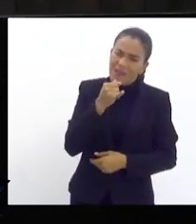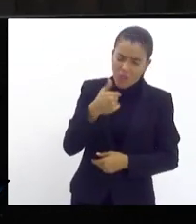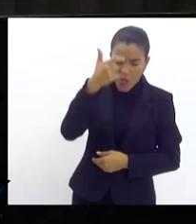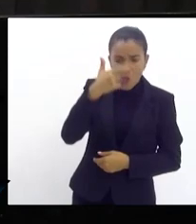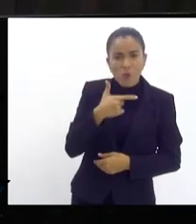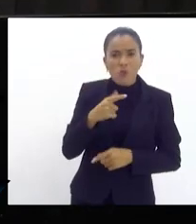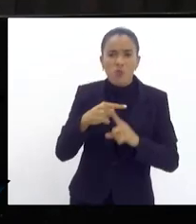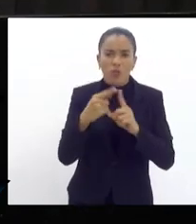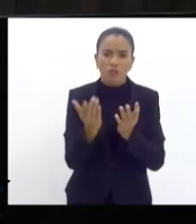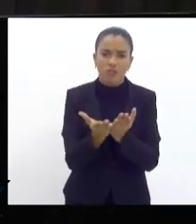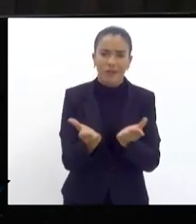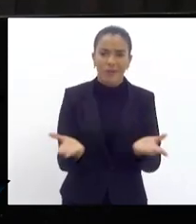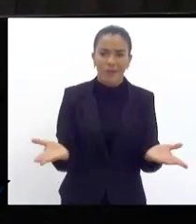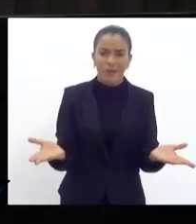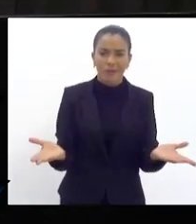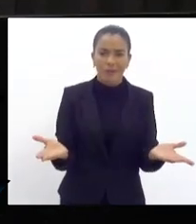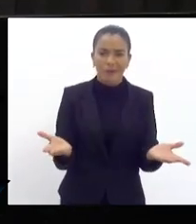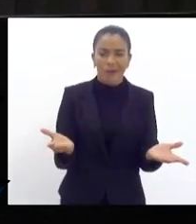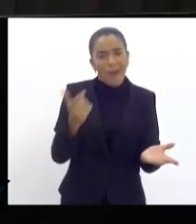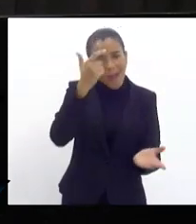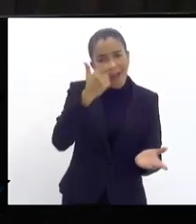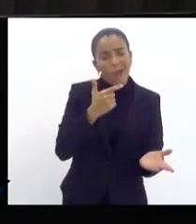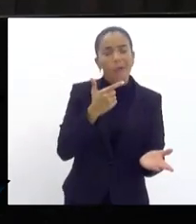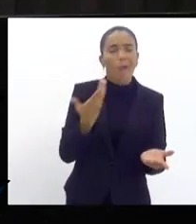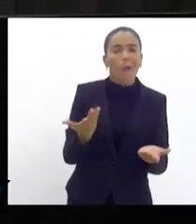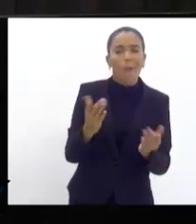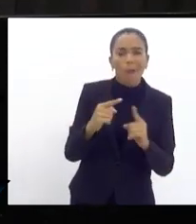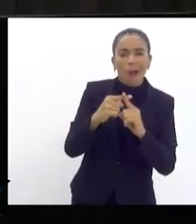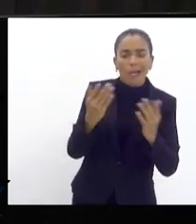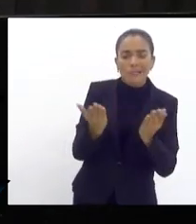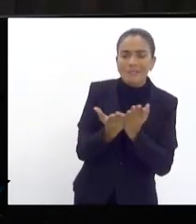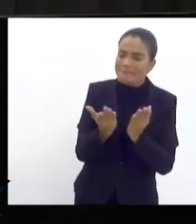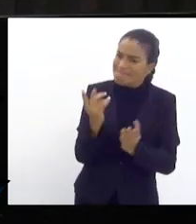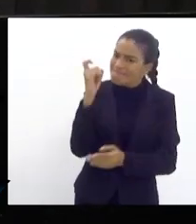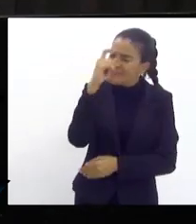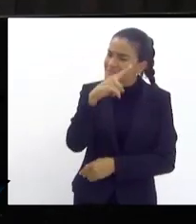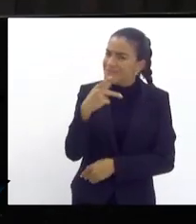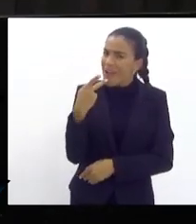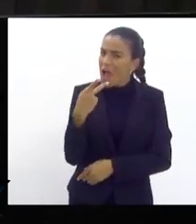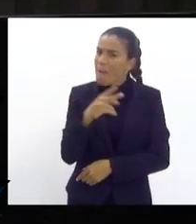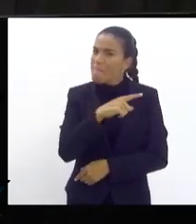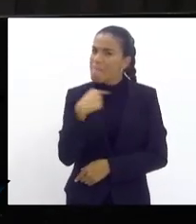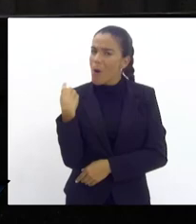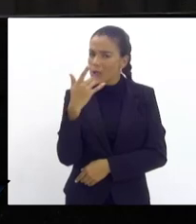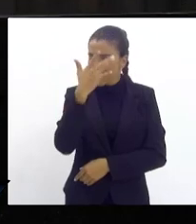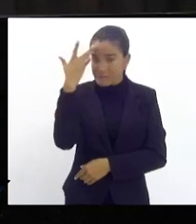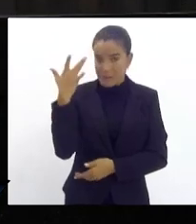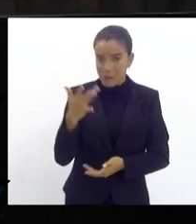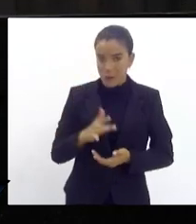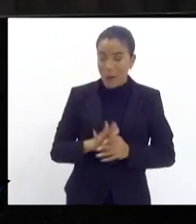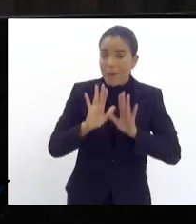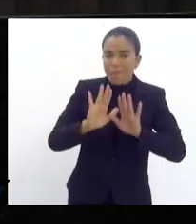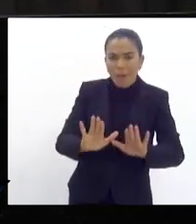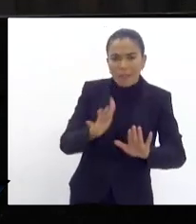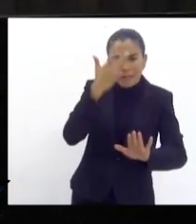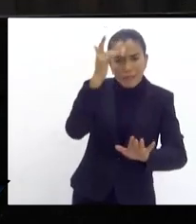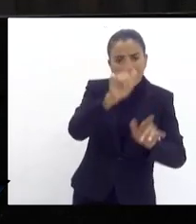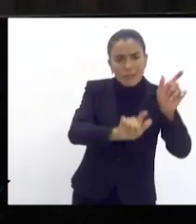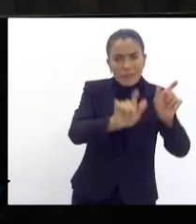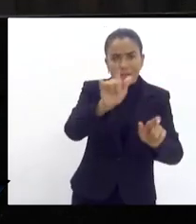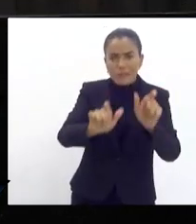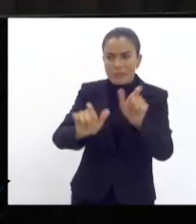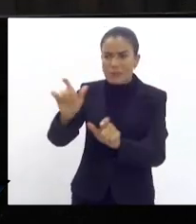cristão e como cristão é muito difícil falar isso falar na morte de uma pessoa mas esses caras